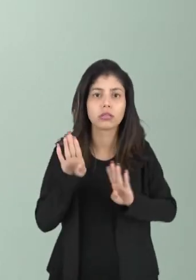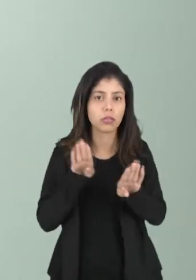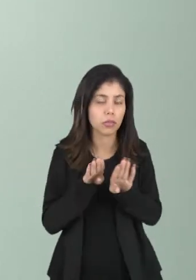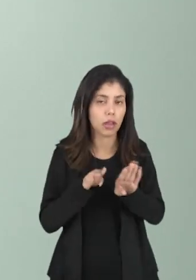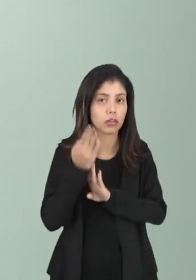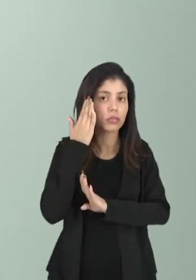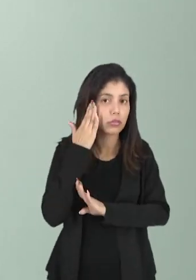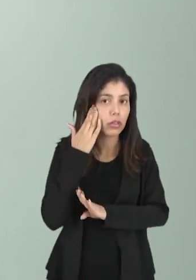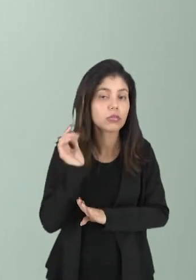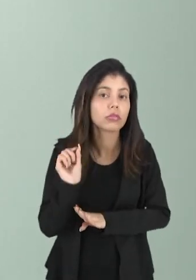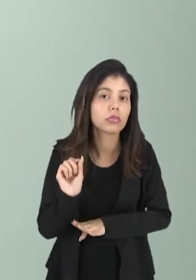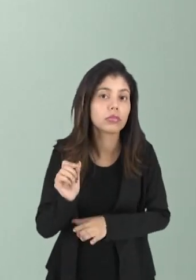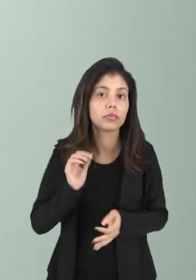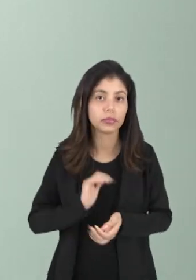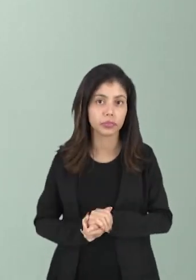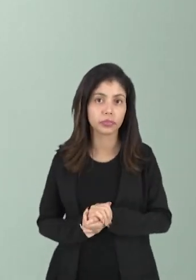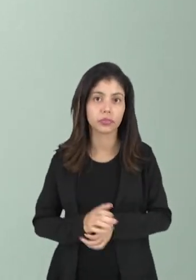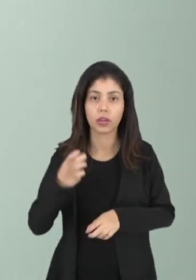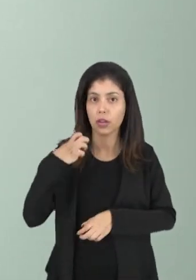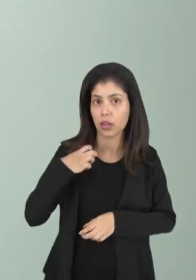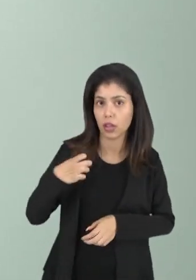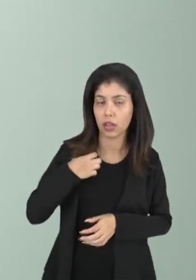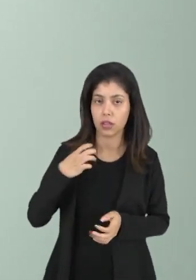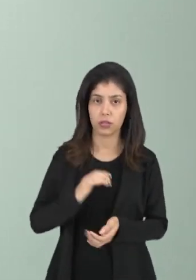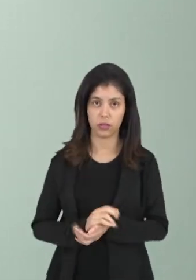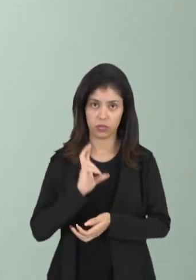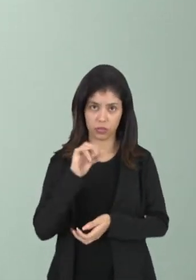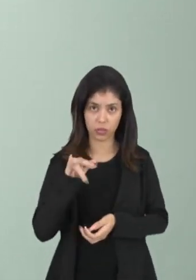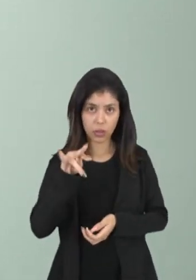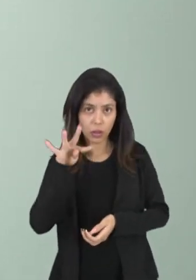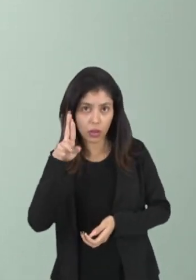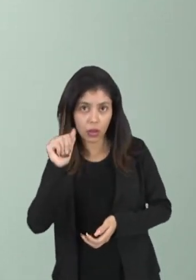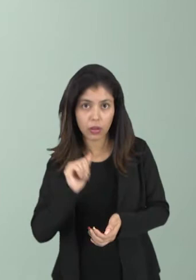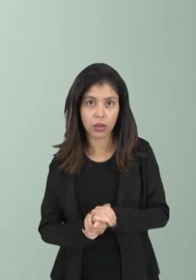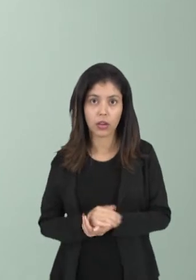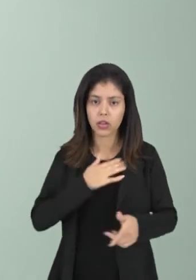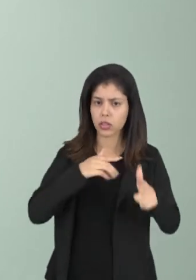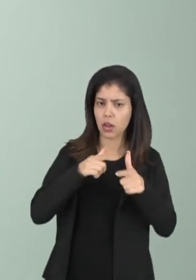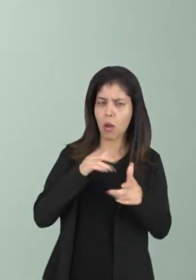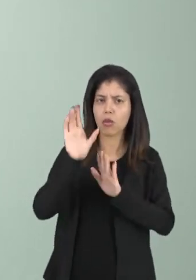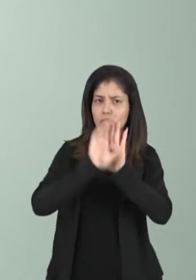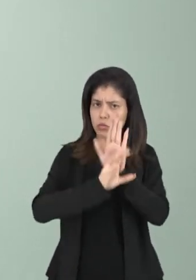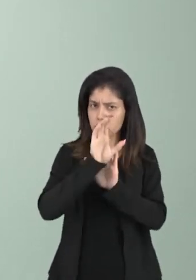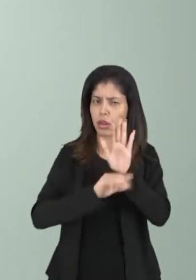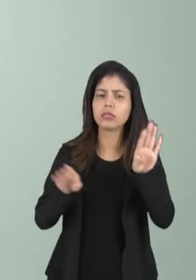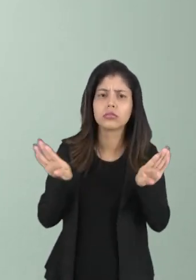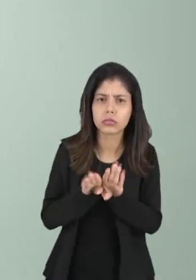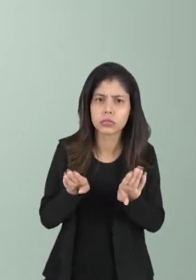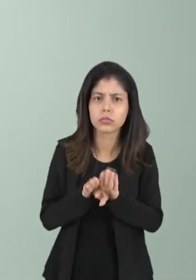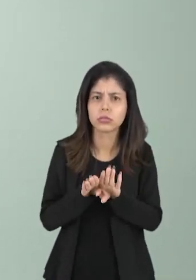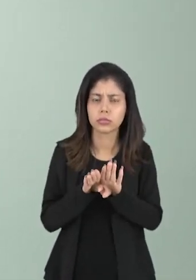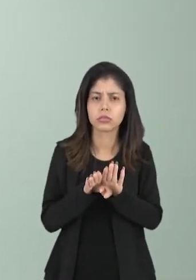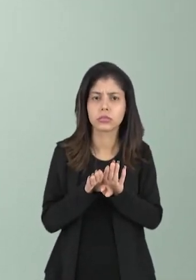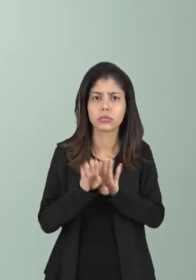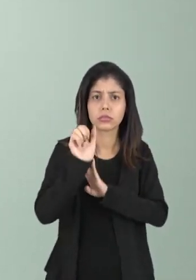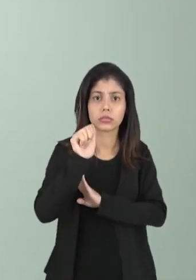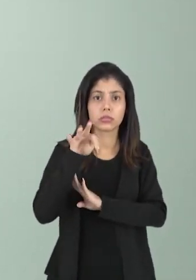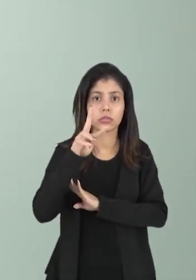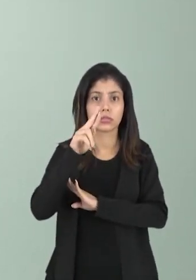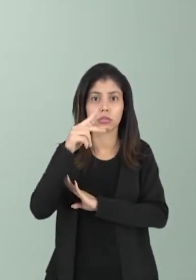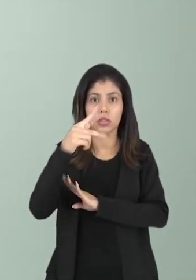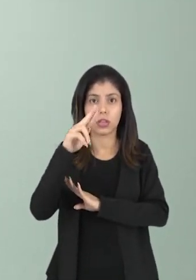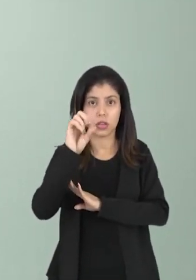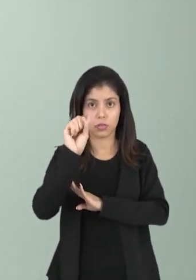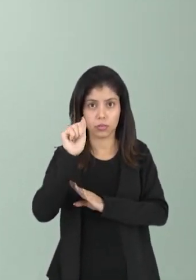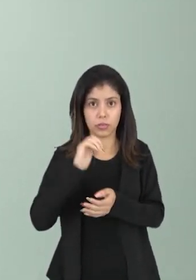compreende que a Ética Nicoma trabalha com o conceito do Antrópolis, ou seja, o Antrópolis